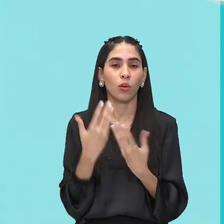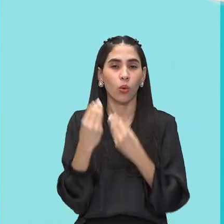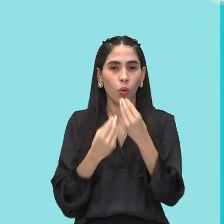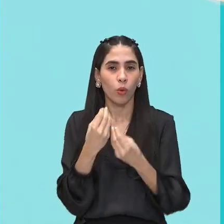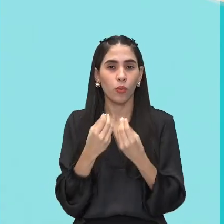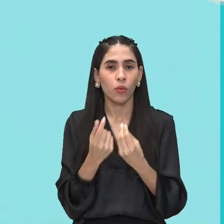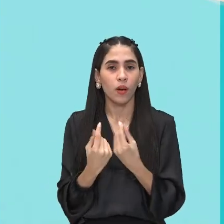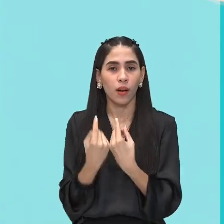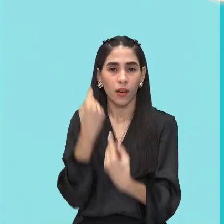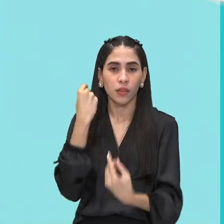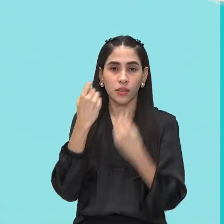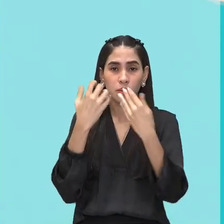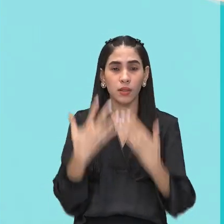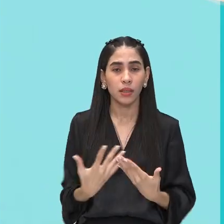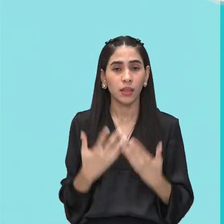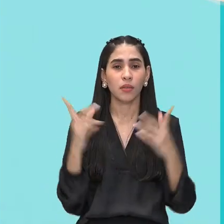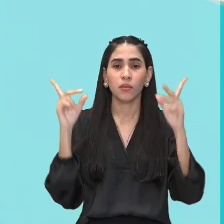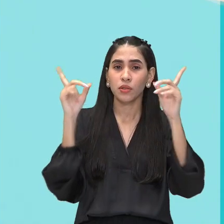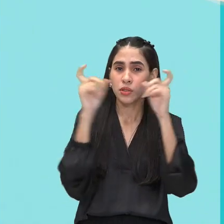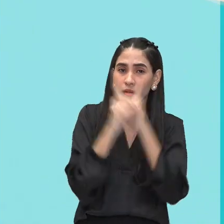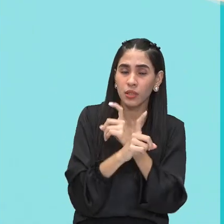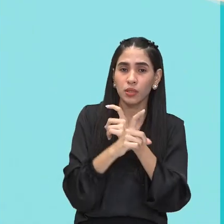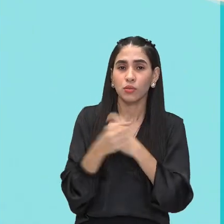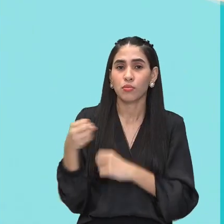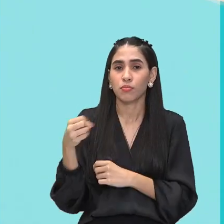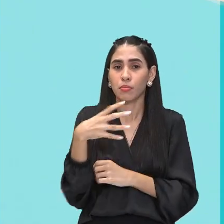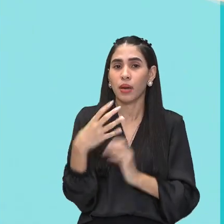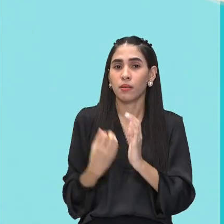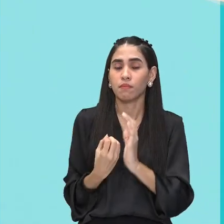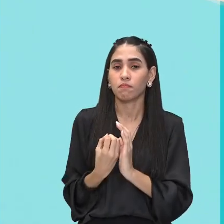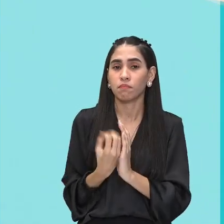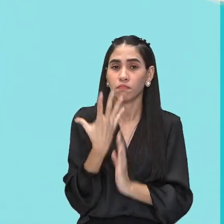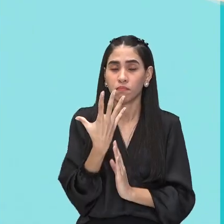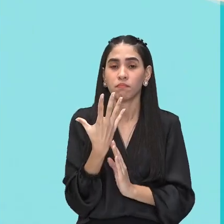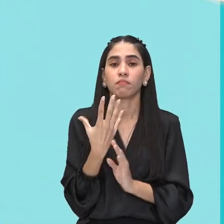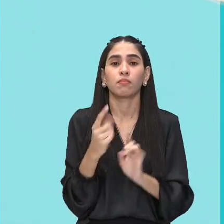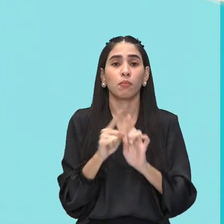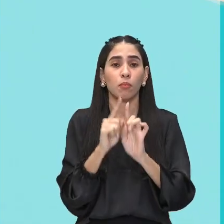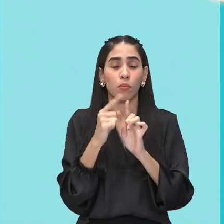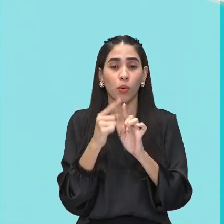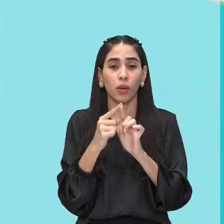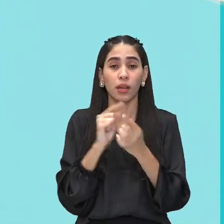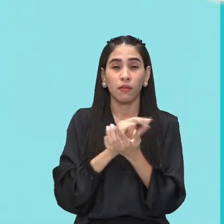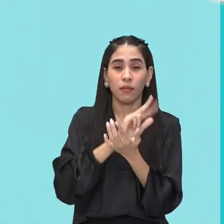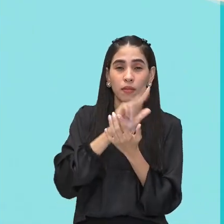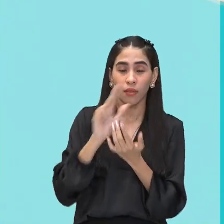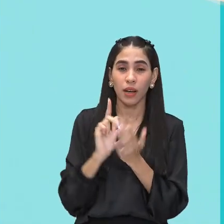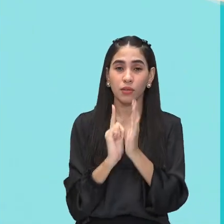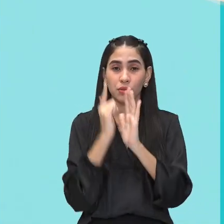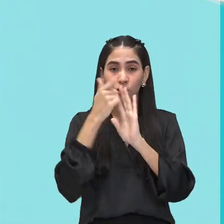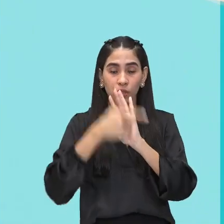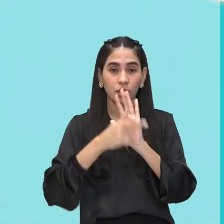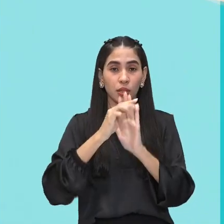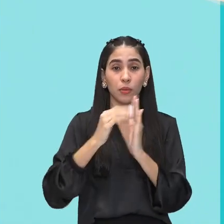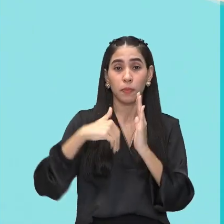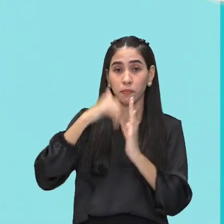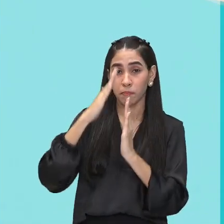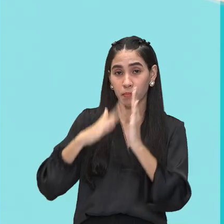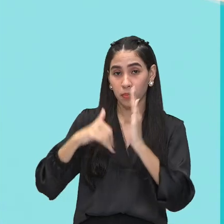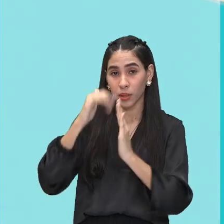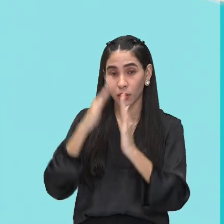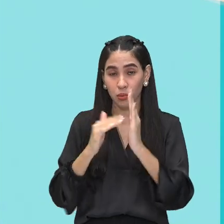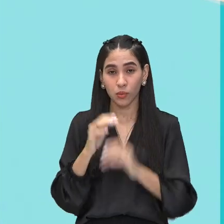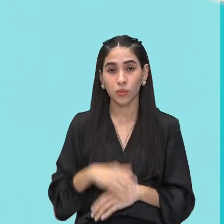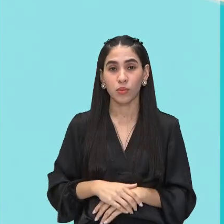muito difícil criar algo novo, já que existem vários gêneros de pintura. Lá nas